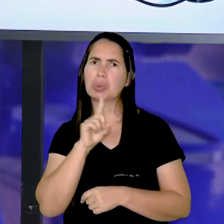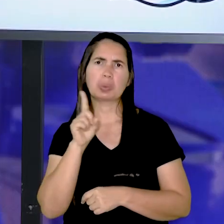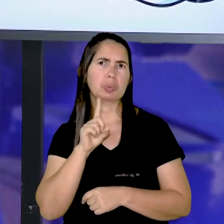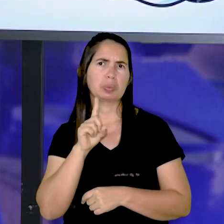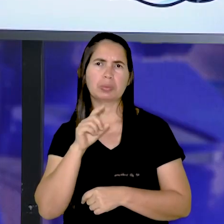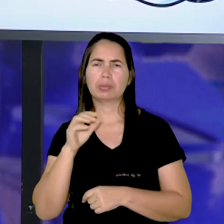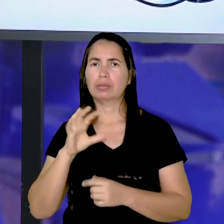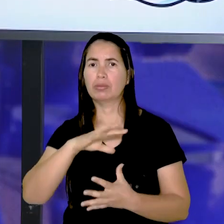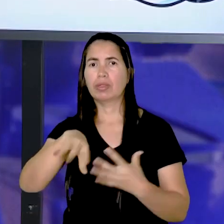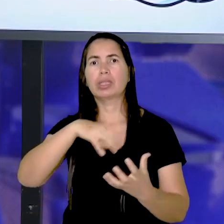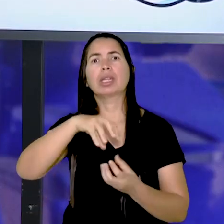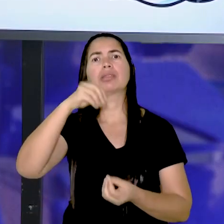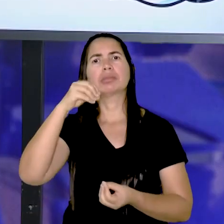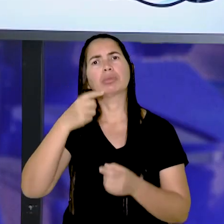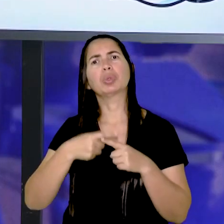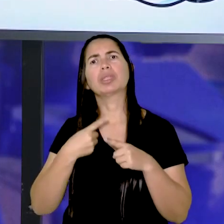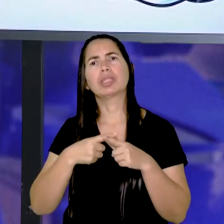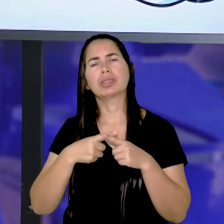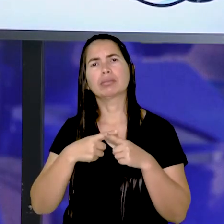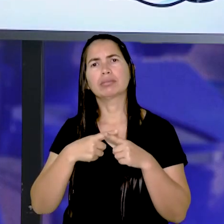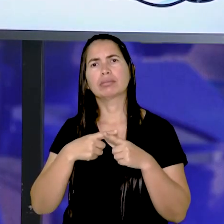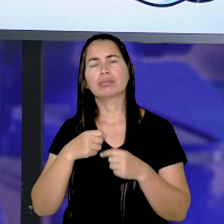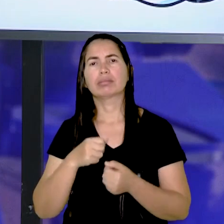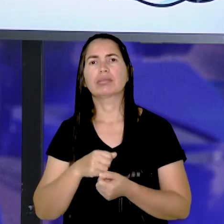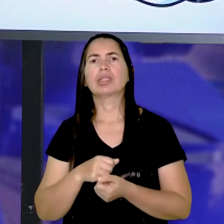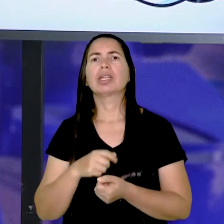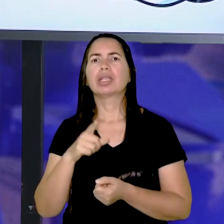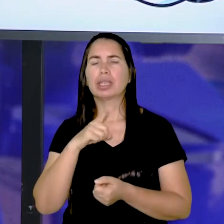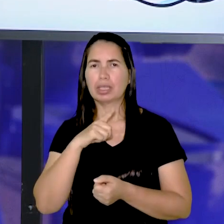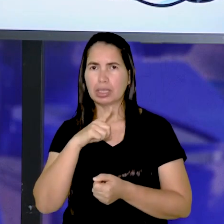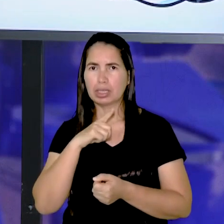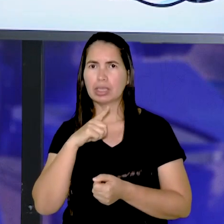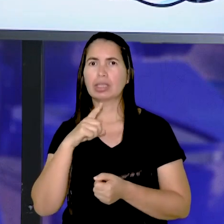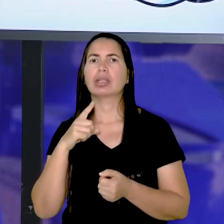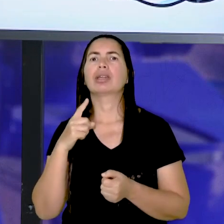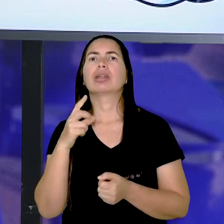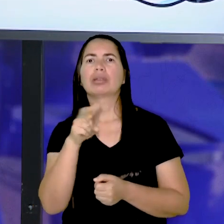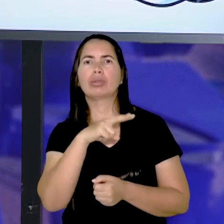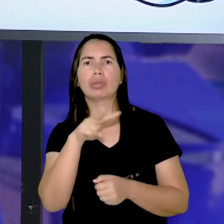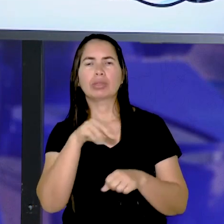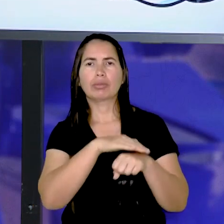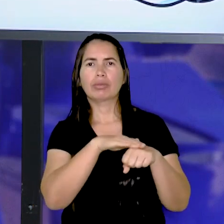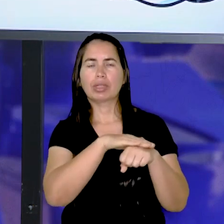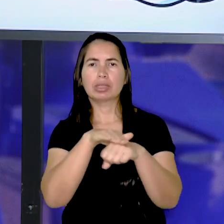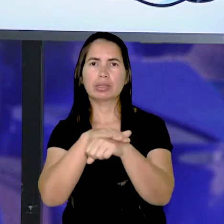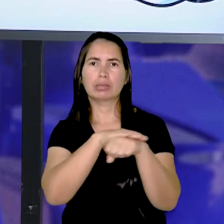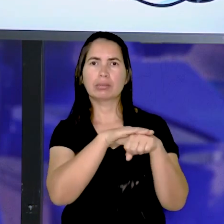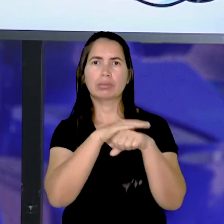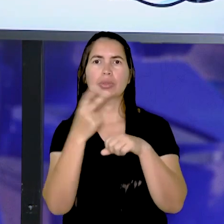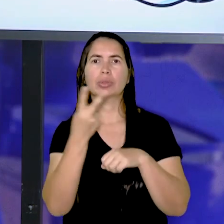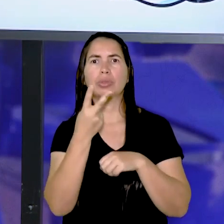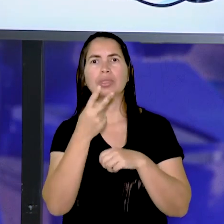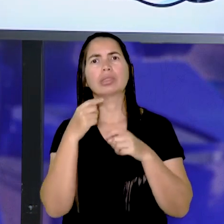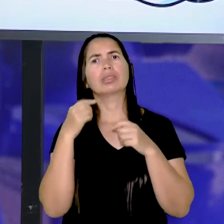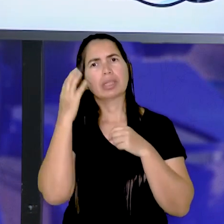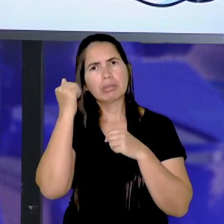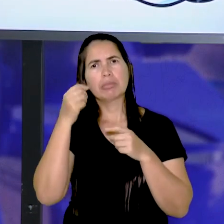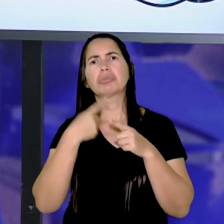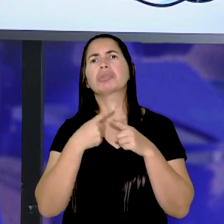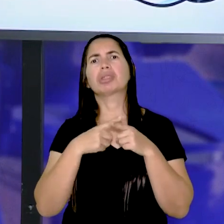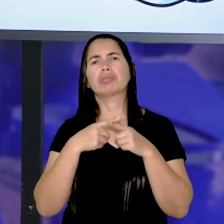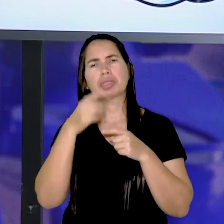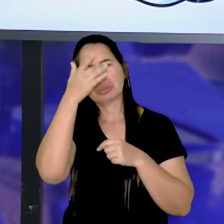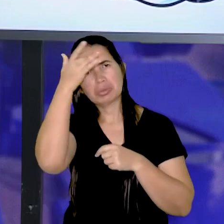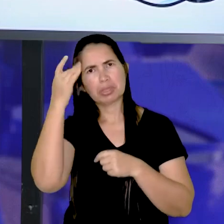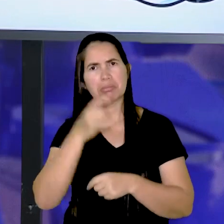fantasmas? Também tinha um motivo aí, naquele diálogo dos dois fantasmas, que eles disseram que sabiam por que as pessoas não tinham